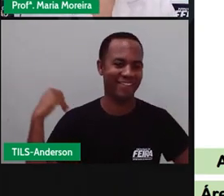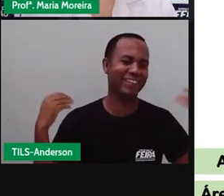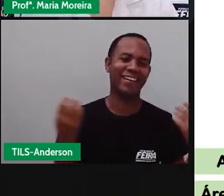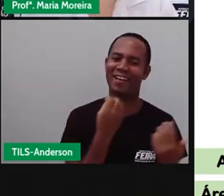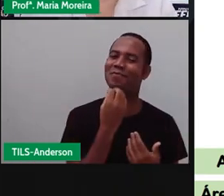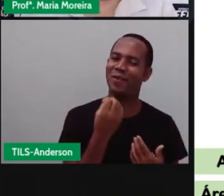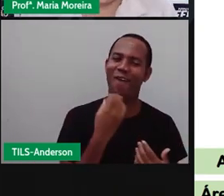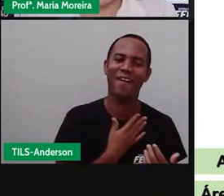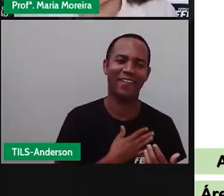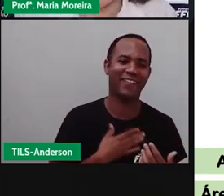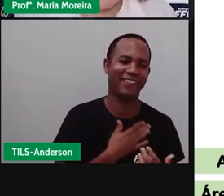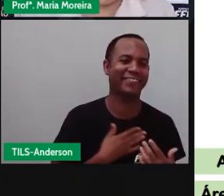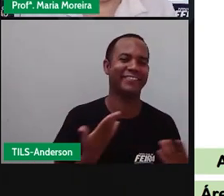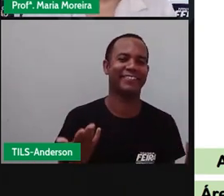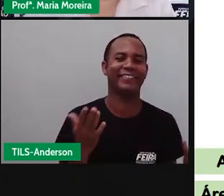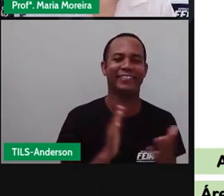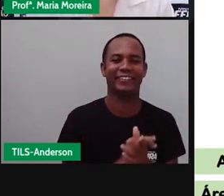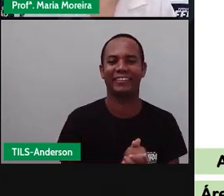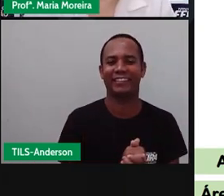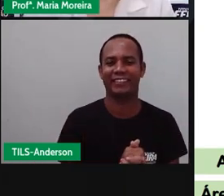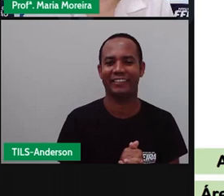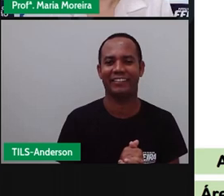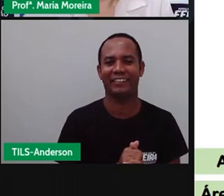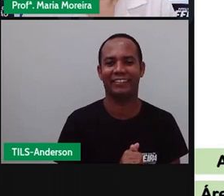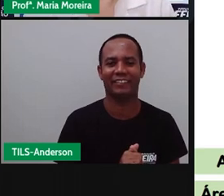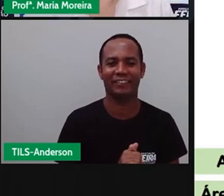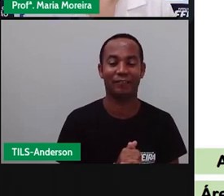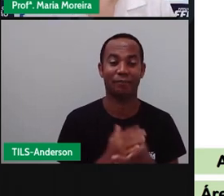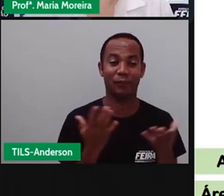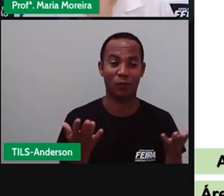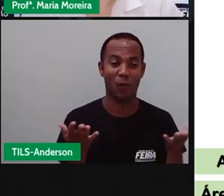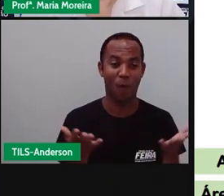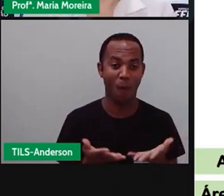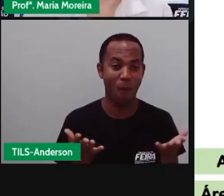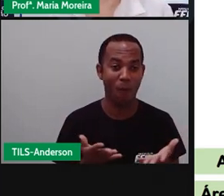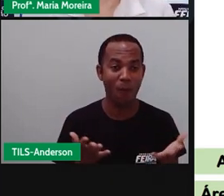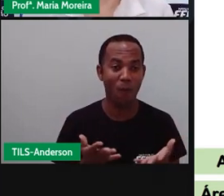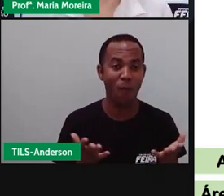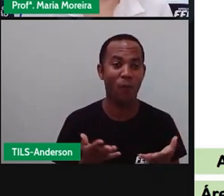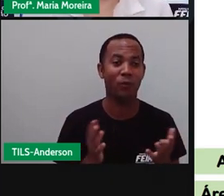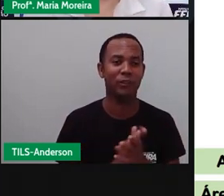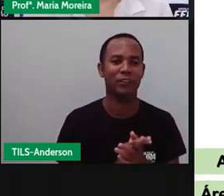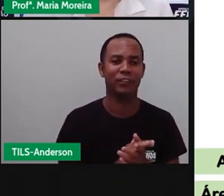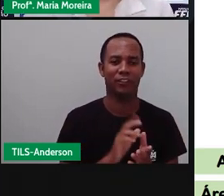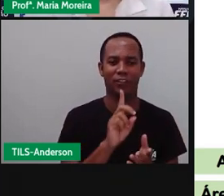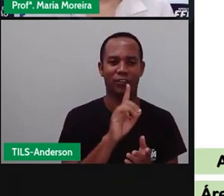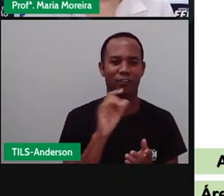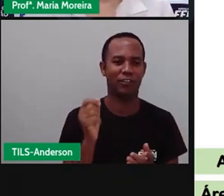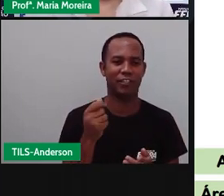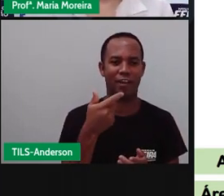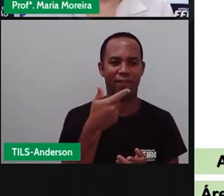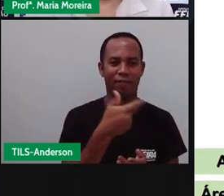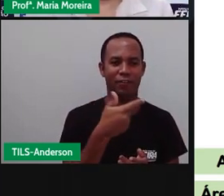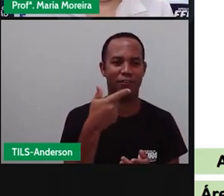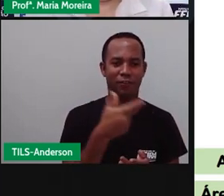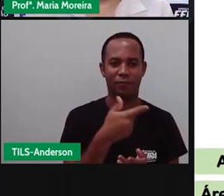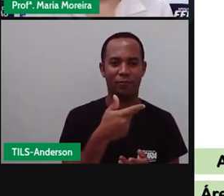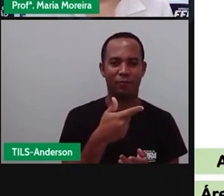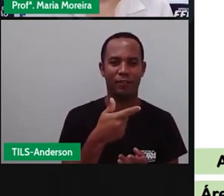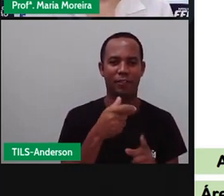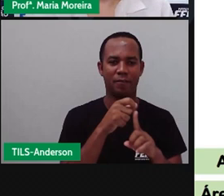sorrir, né, é o que ele gosta. Bom, hoje, né, dia 22 do mês 6 de